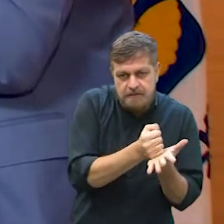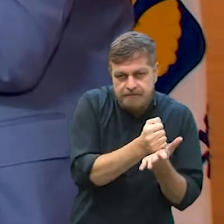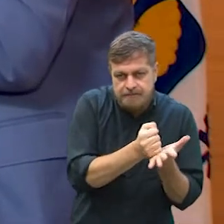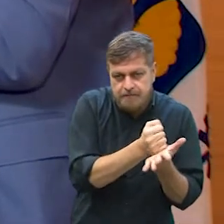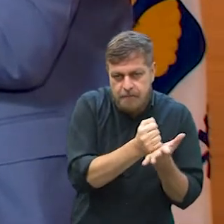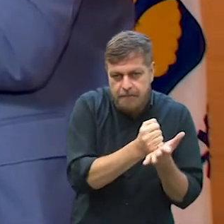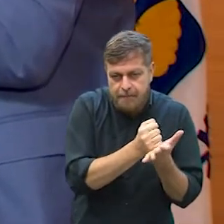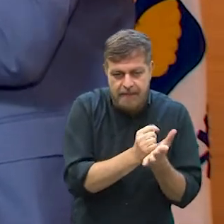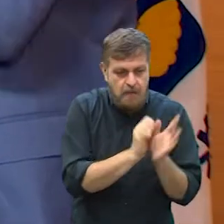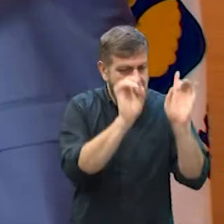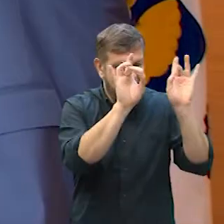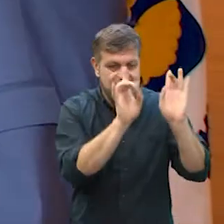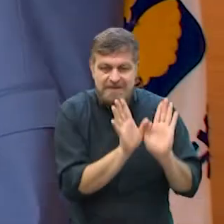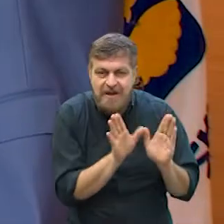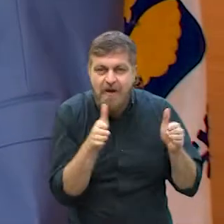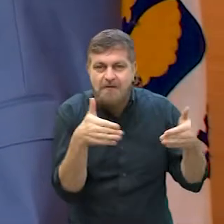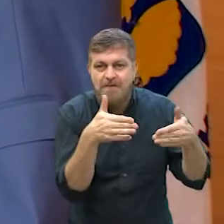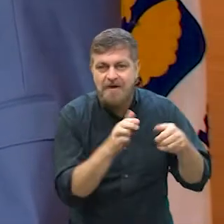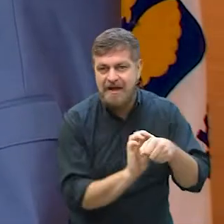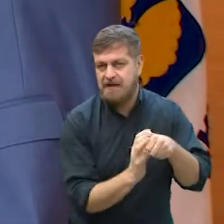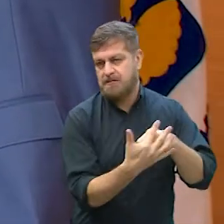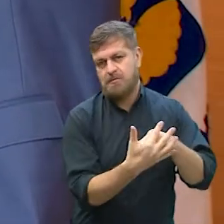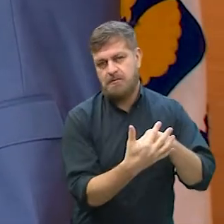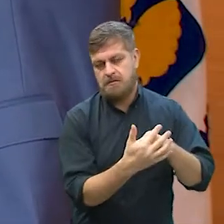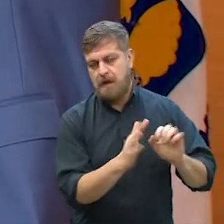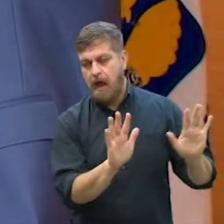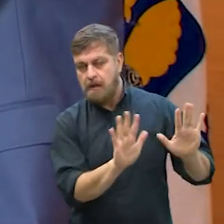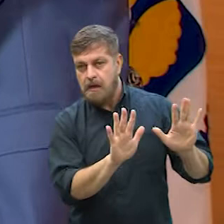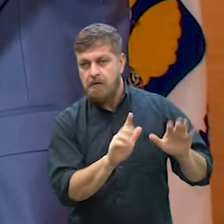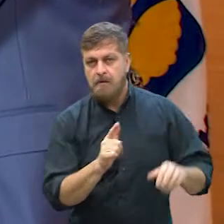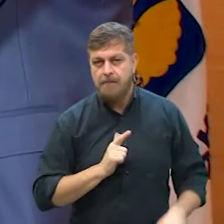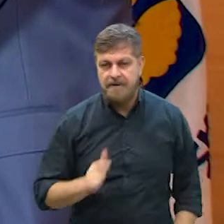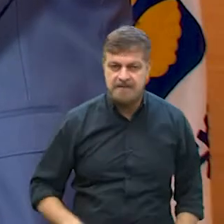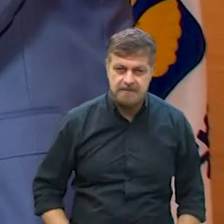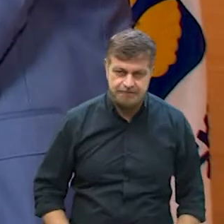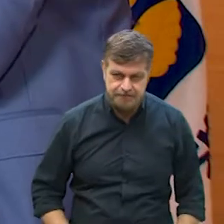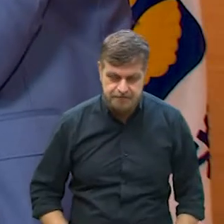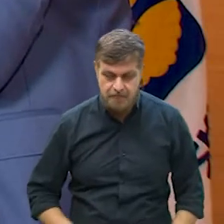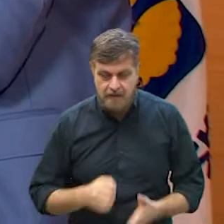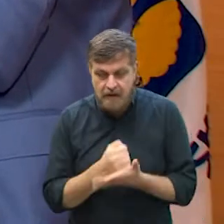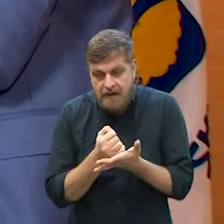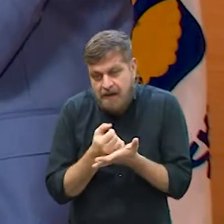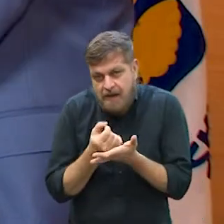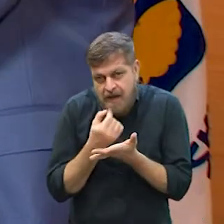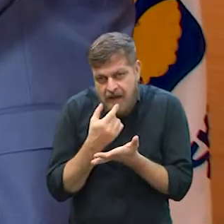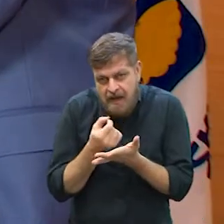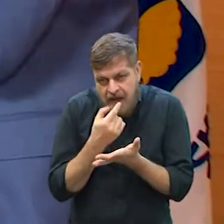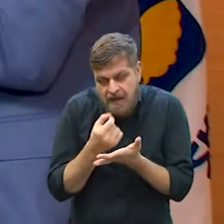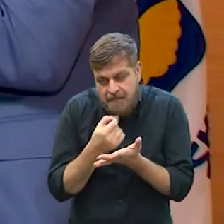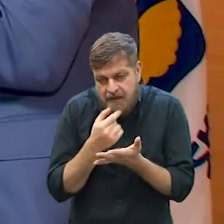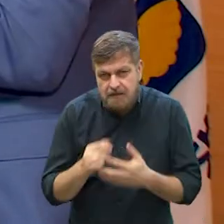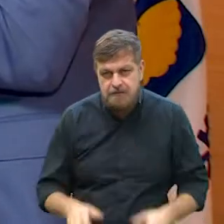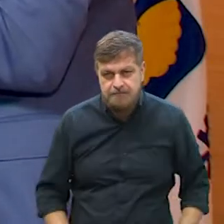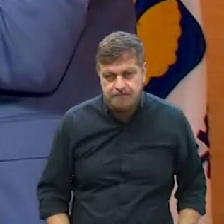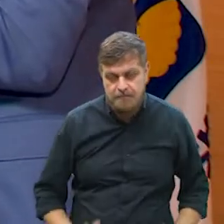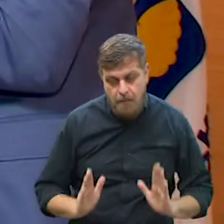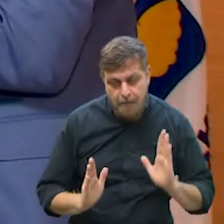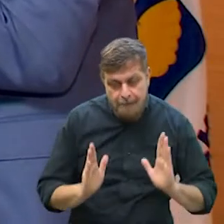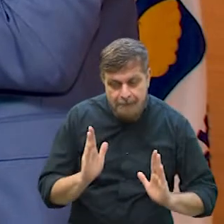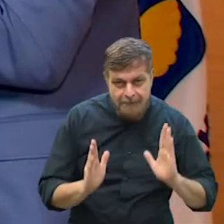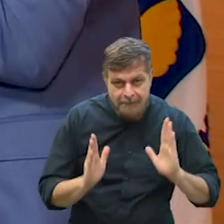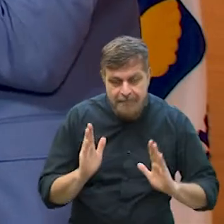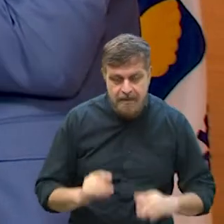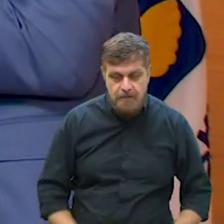medicamentos que não são específicos para aquela tal doença, mas que, num determinado ponto, num